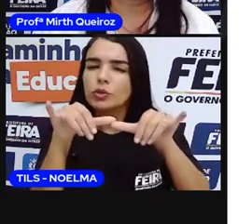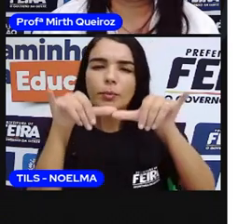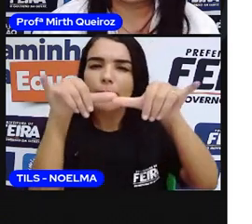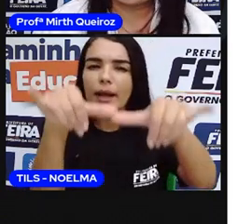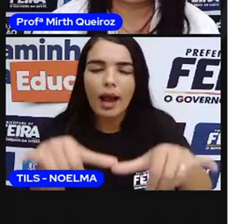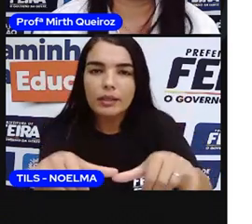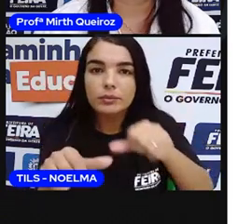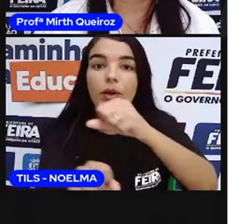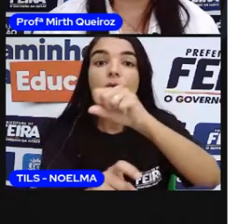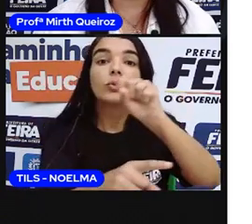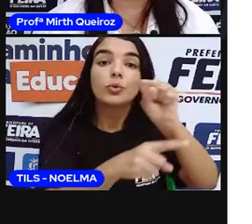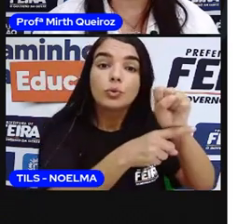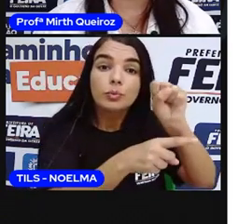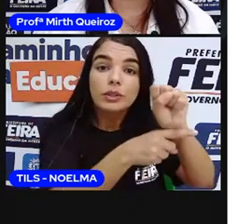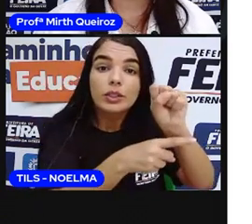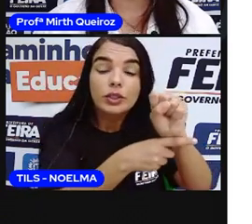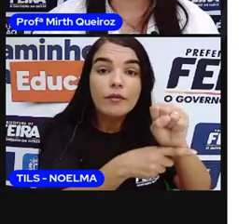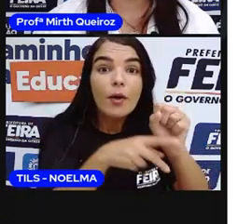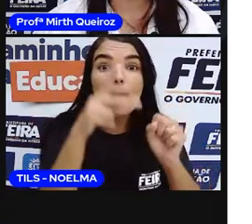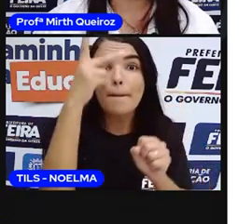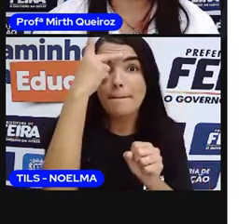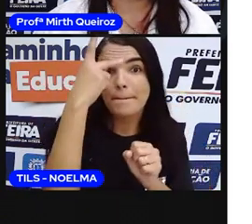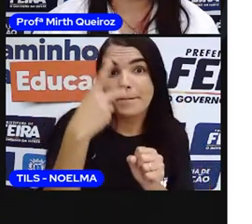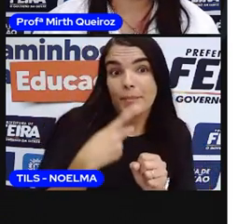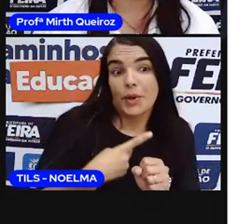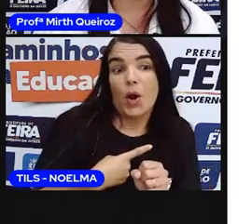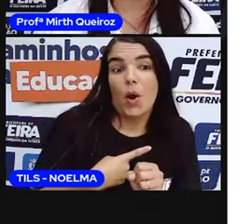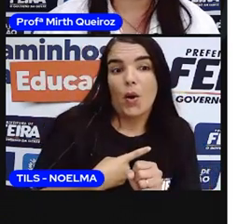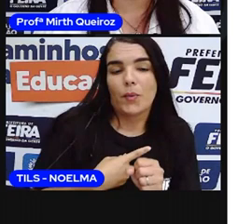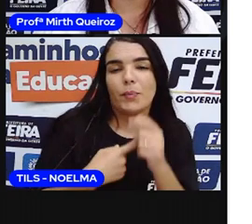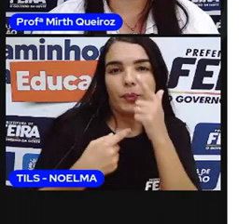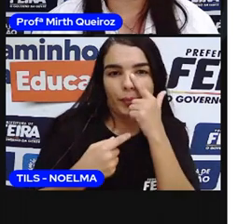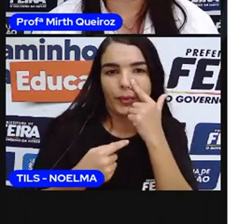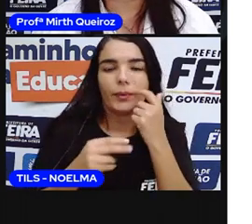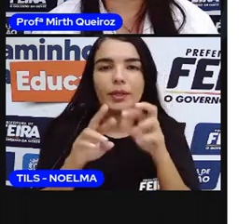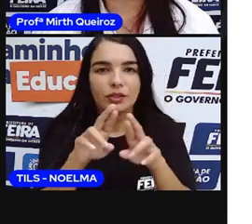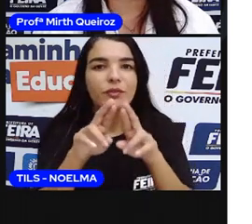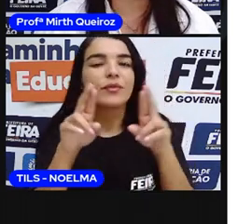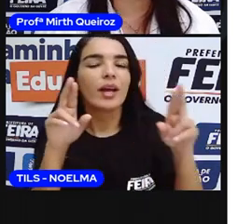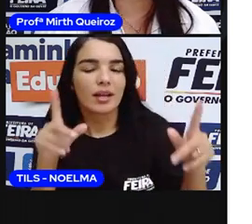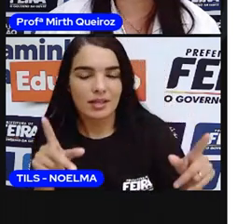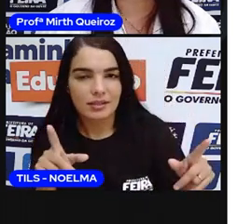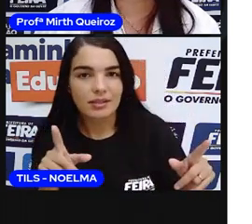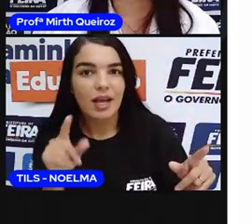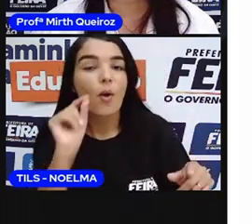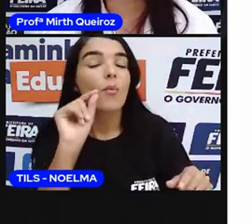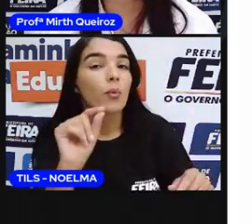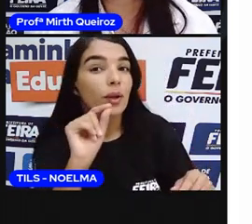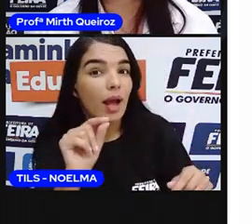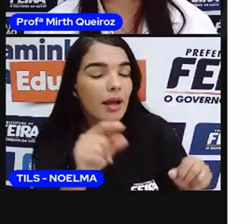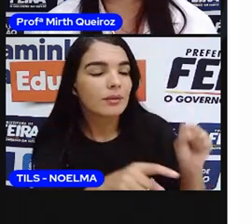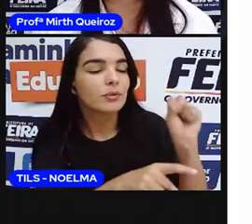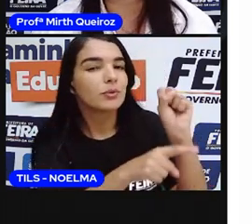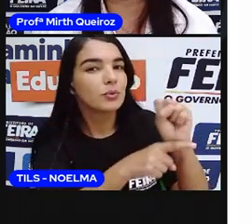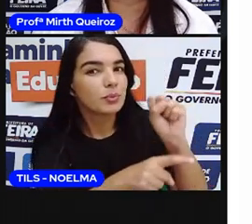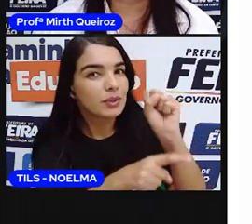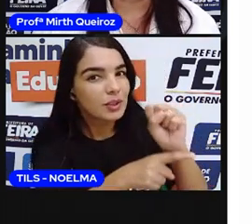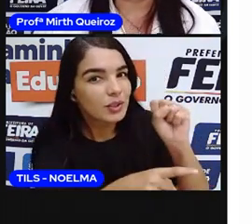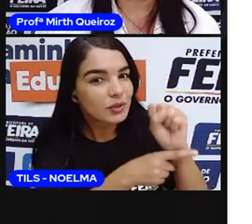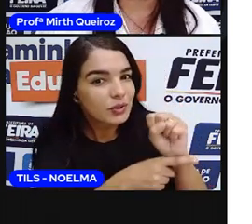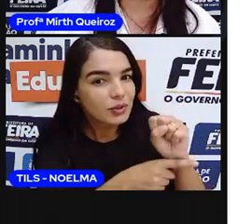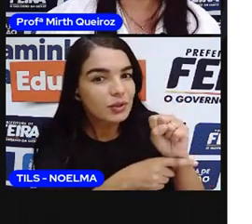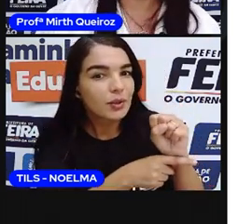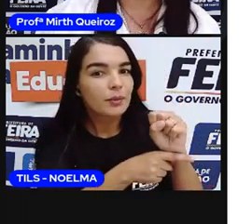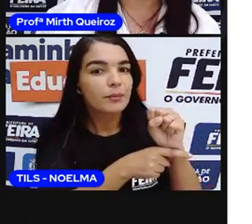próprios, que é o que diferenciam o substantivo, um substantivo do outro substantivo, né?